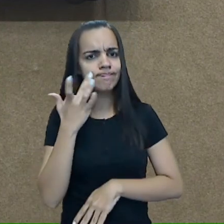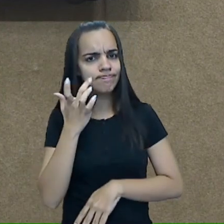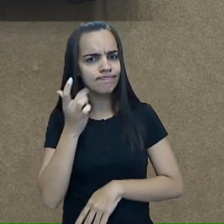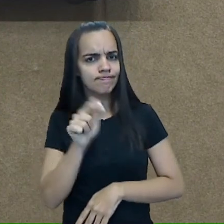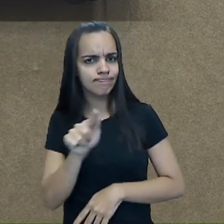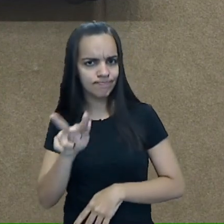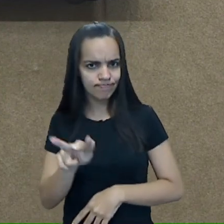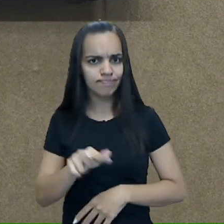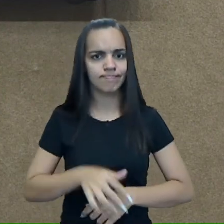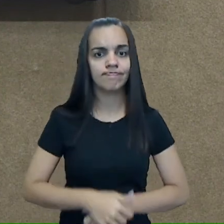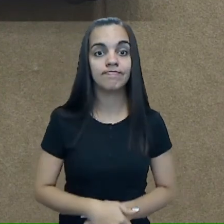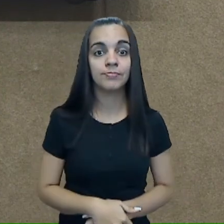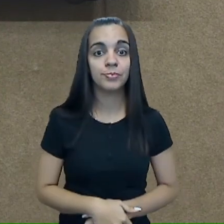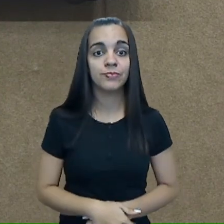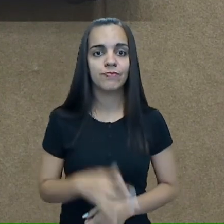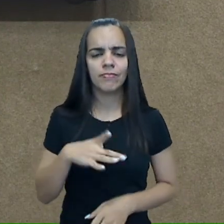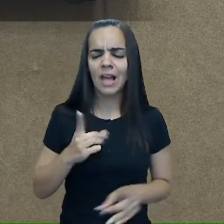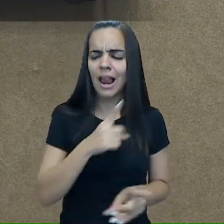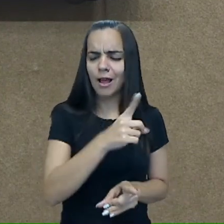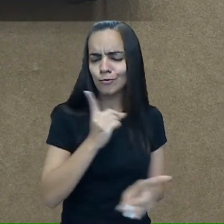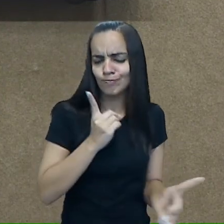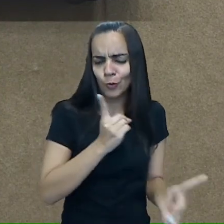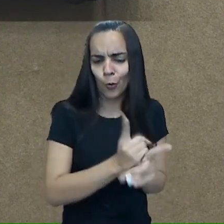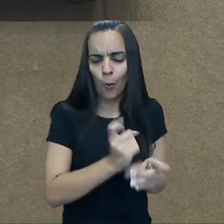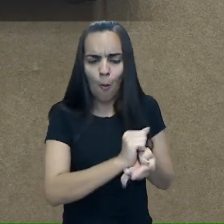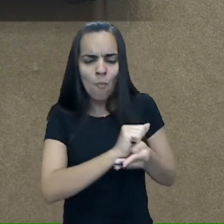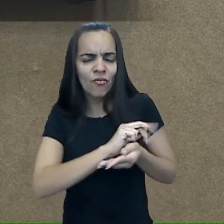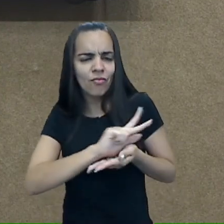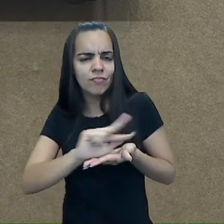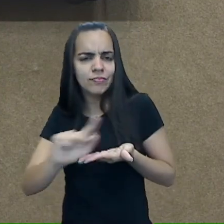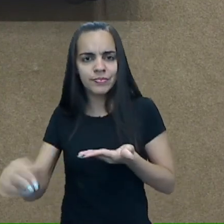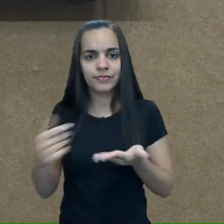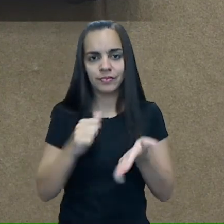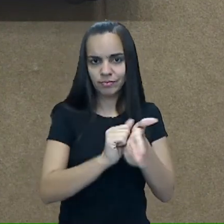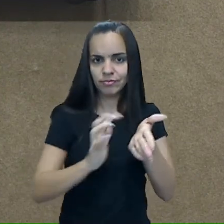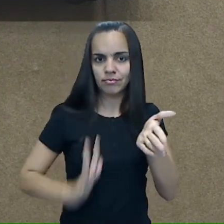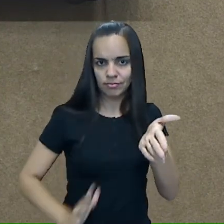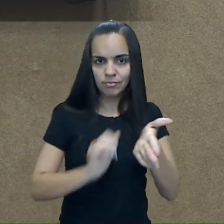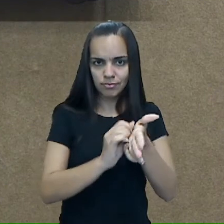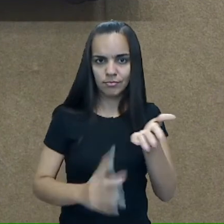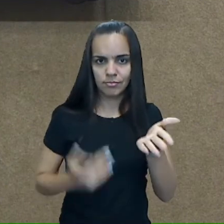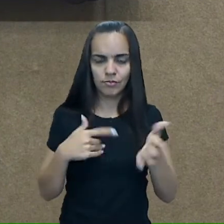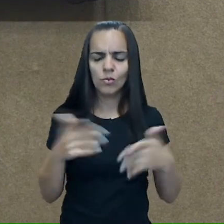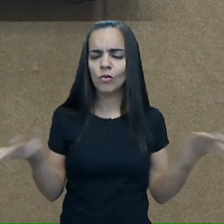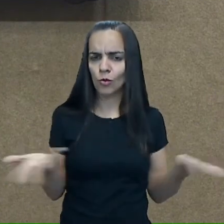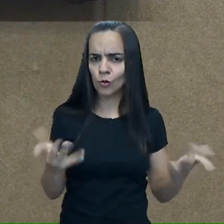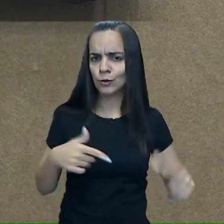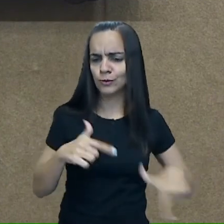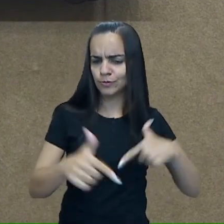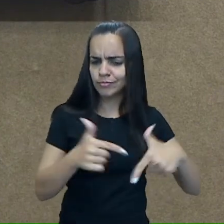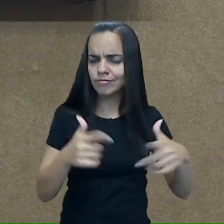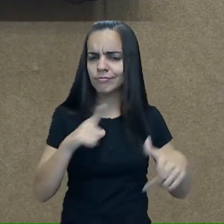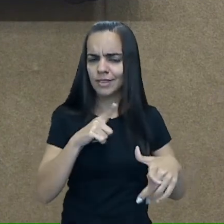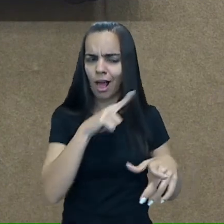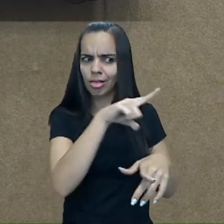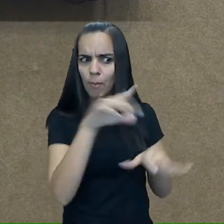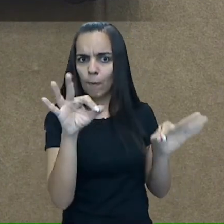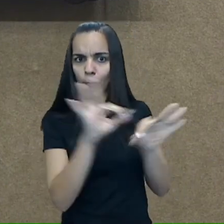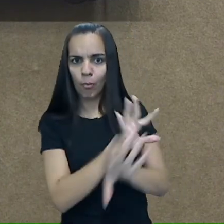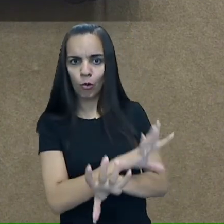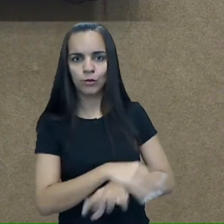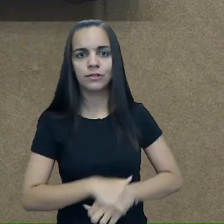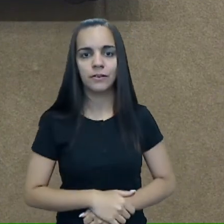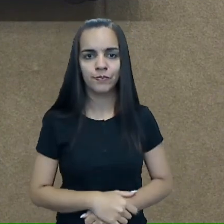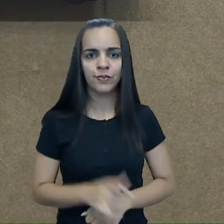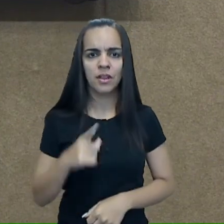tem oportunidade de encontrar várias atividades relacionadas ao que foi trabalhado hoje. E também você